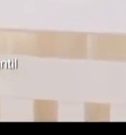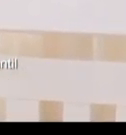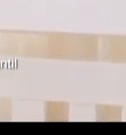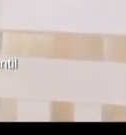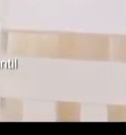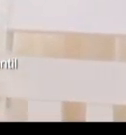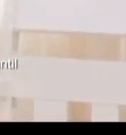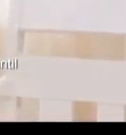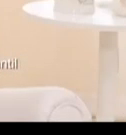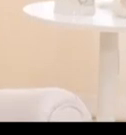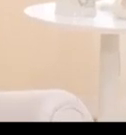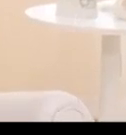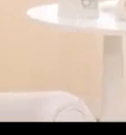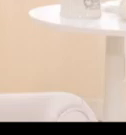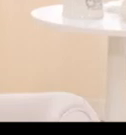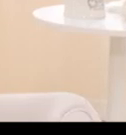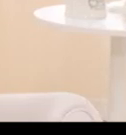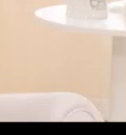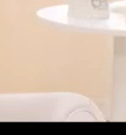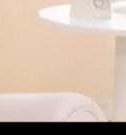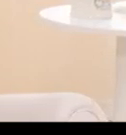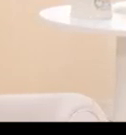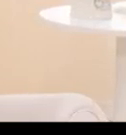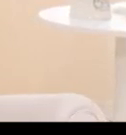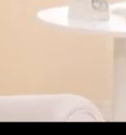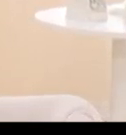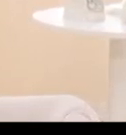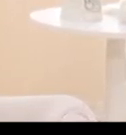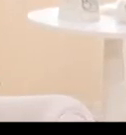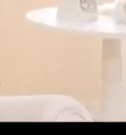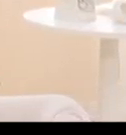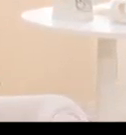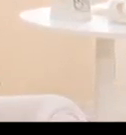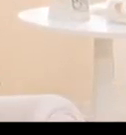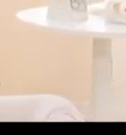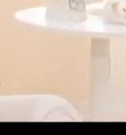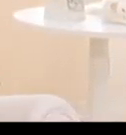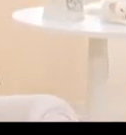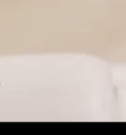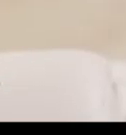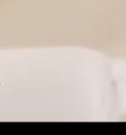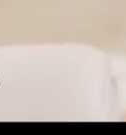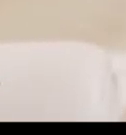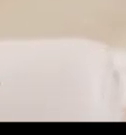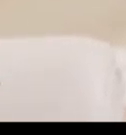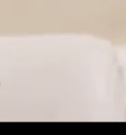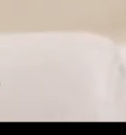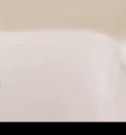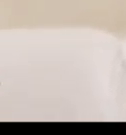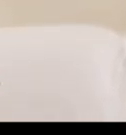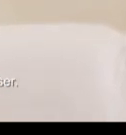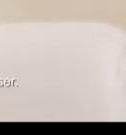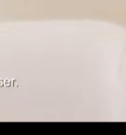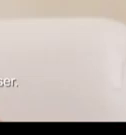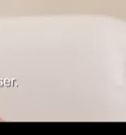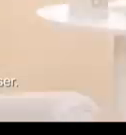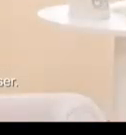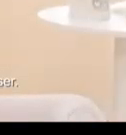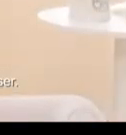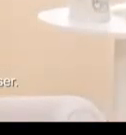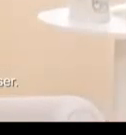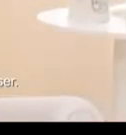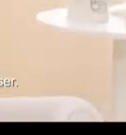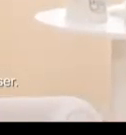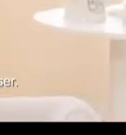tudo o que o bebê precisa. Amamente seu filho por dois anos ou mais. E nos seis primeiros meses, dê somente leite materno. Assim,